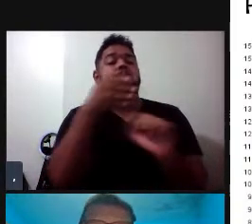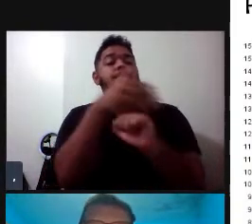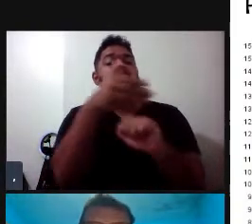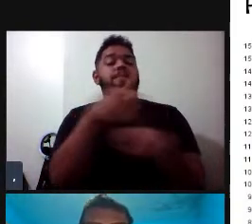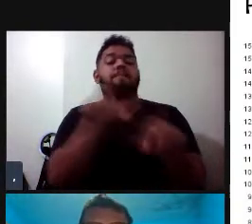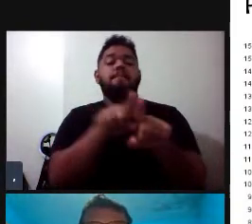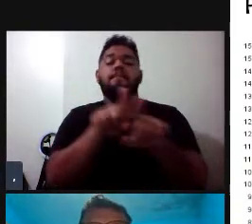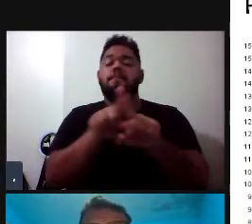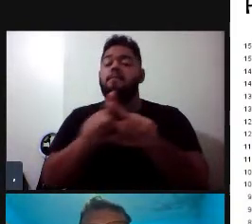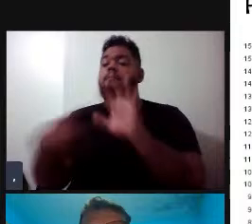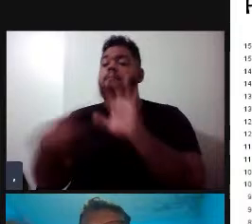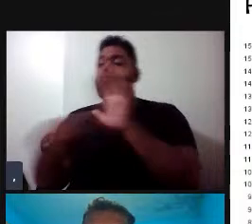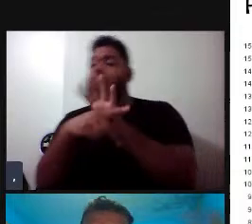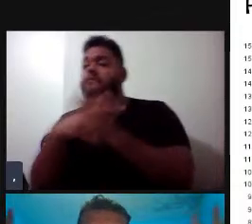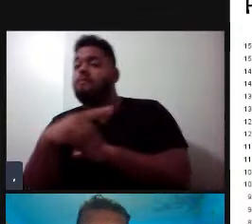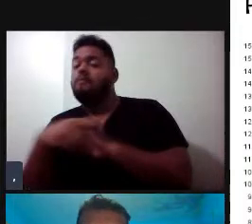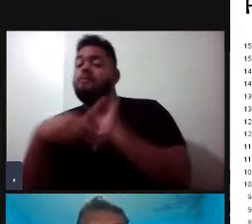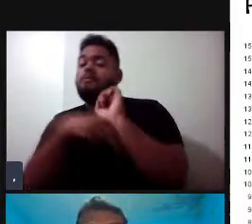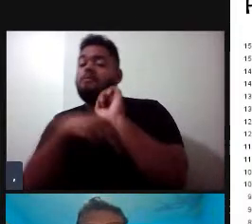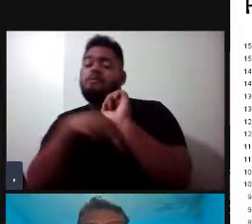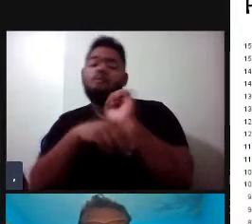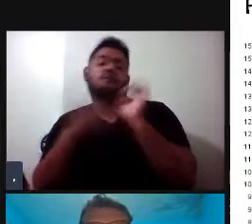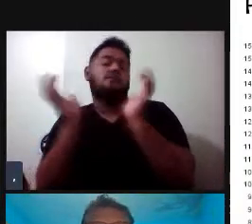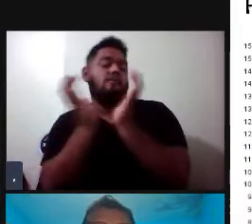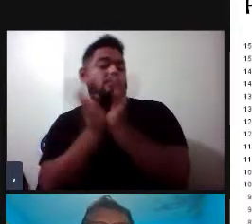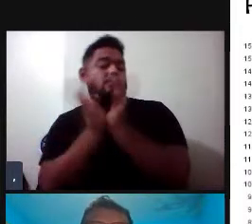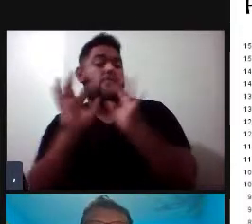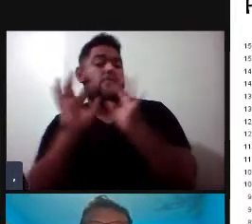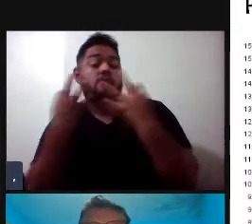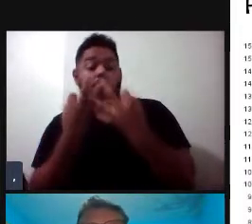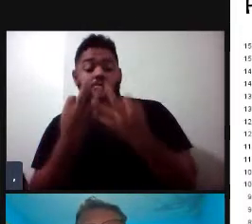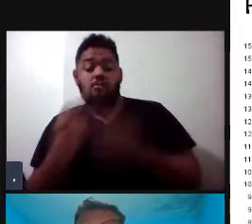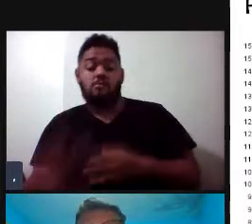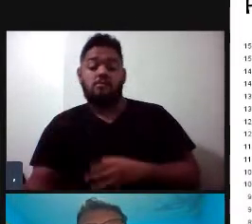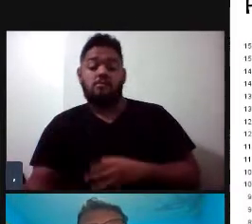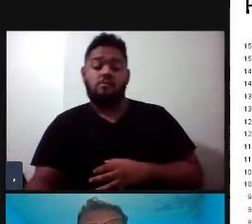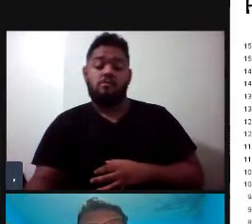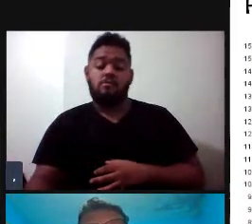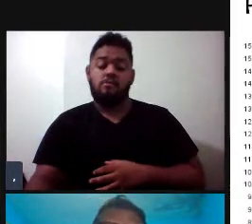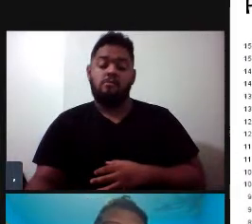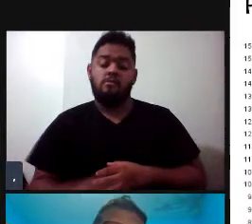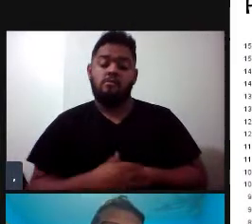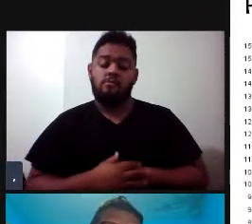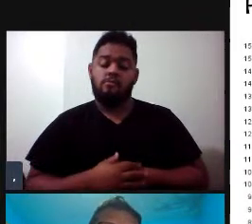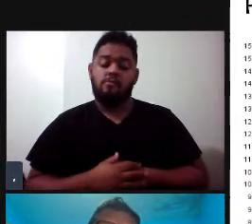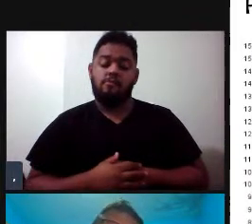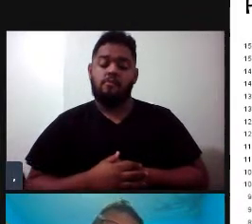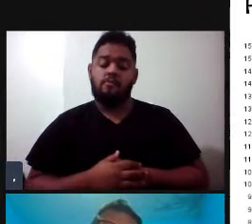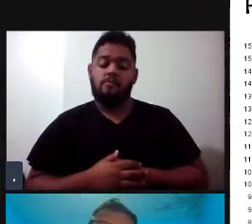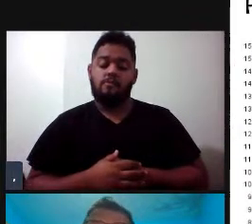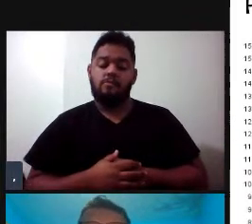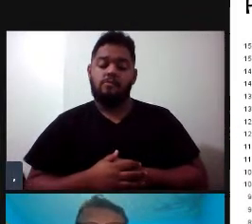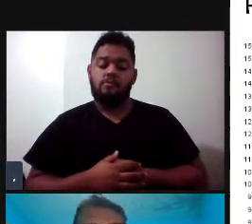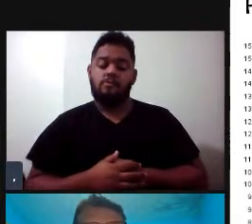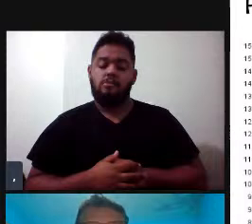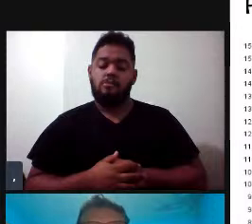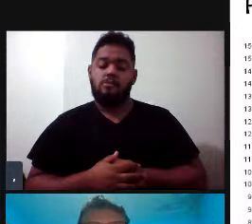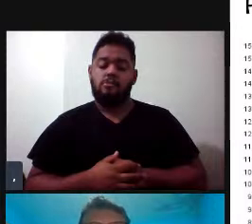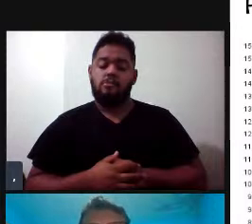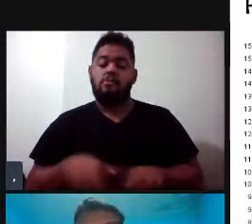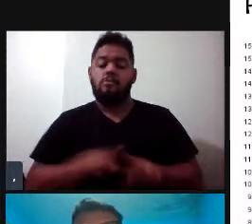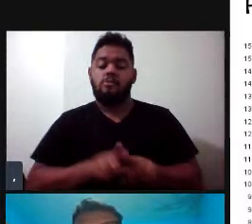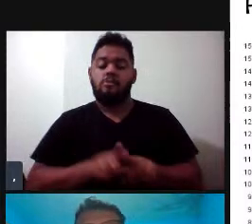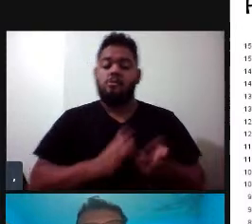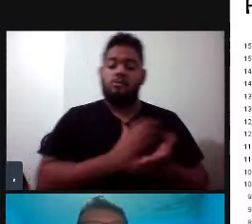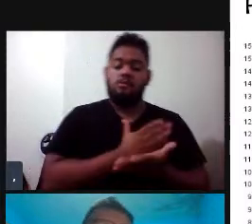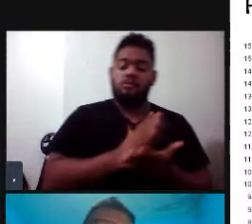ecótipo elas pertencem. No caso, quando a gente está vendo em termos mais amplos, como a Marta falou, algumas se especializam em comer focas, outras se especializam